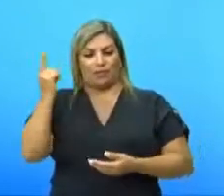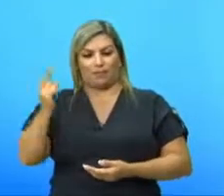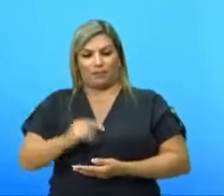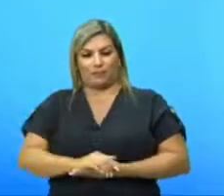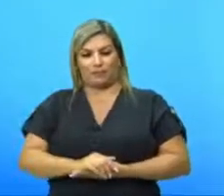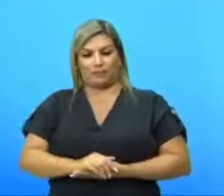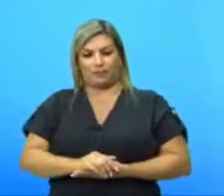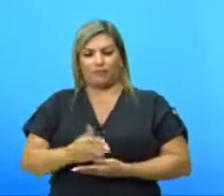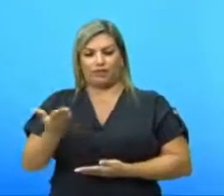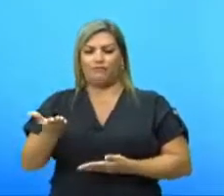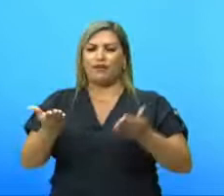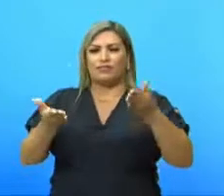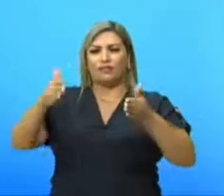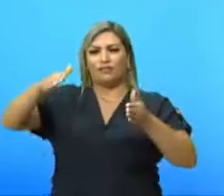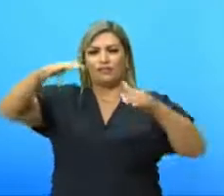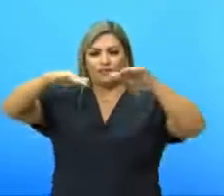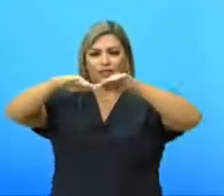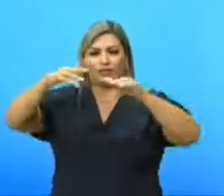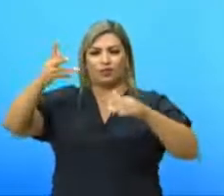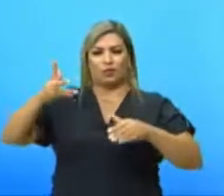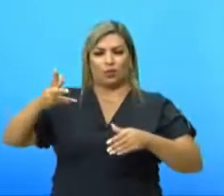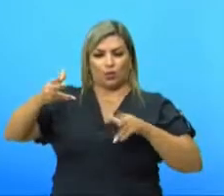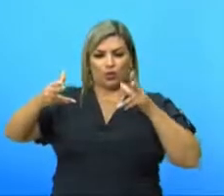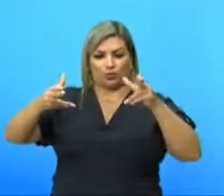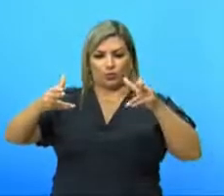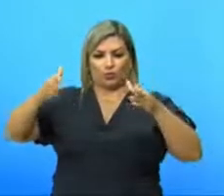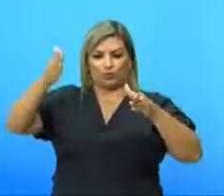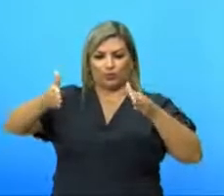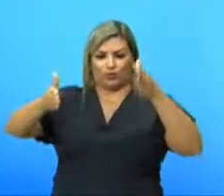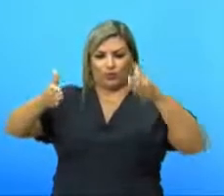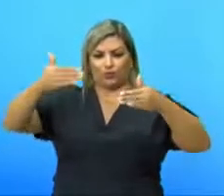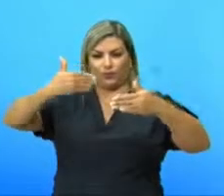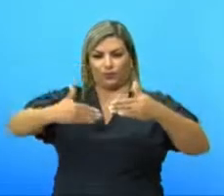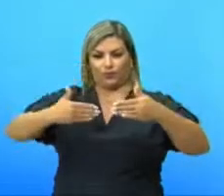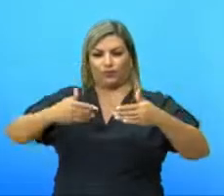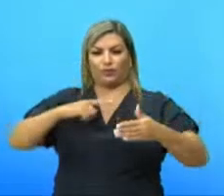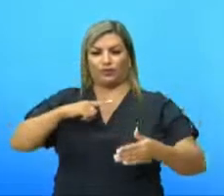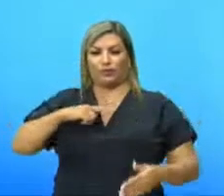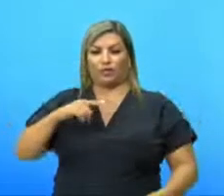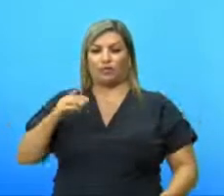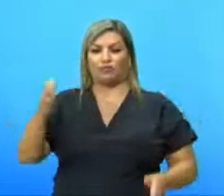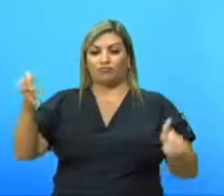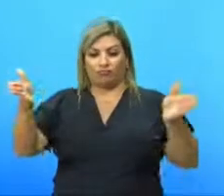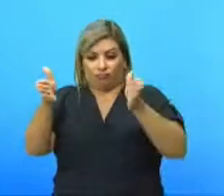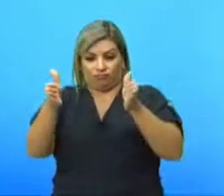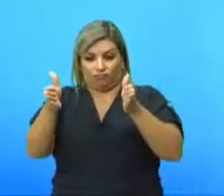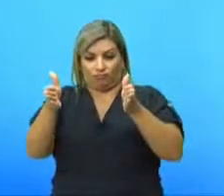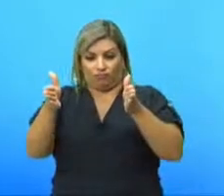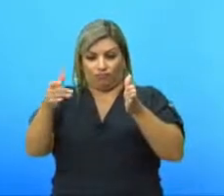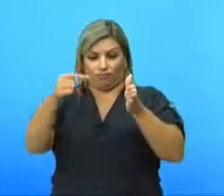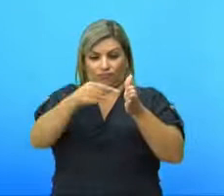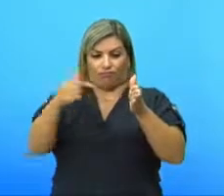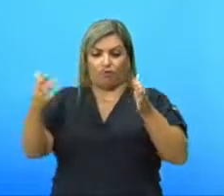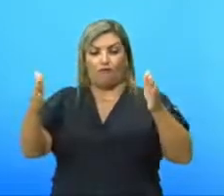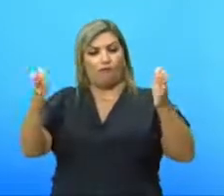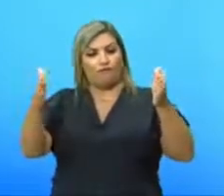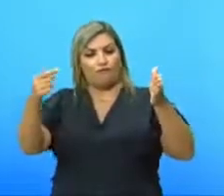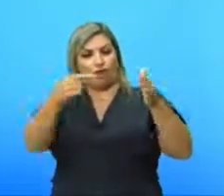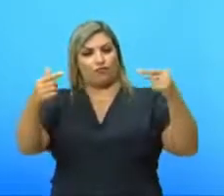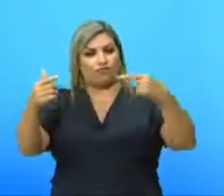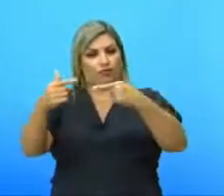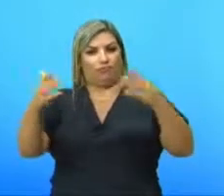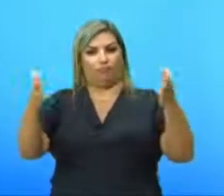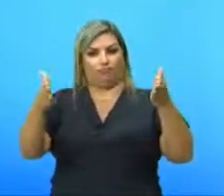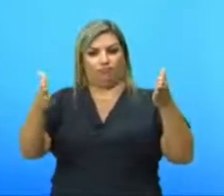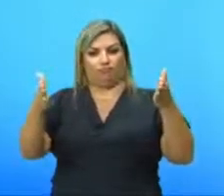aqui, uma face, outra face. Se eu corto aqui, se eu corto aqui, ó, eu tenho uma face em frente à outra. Nesse sentido,